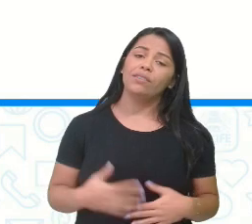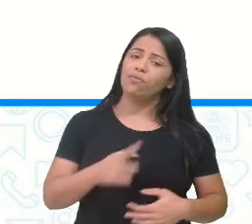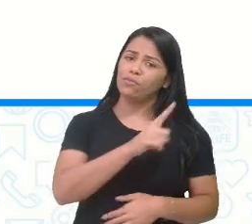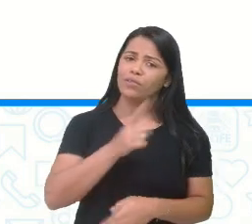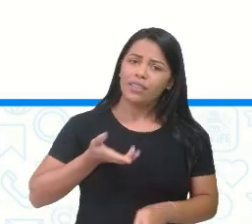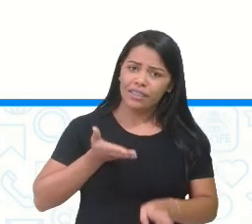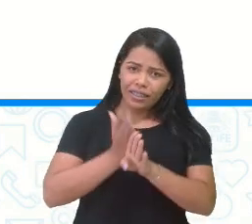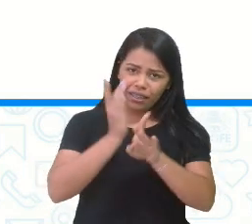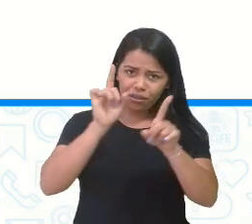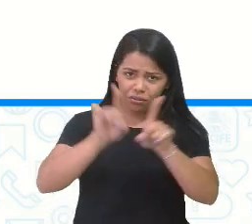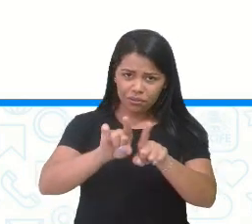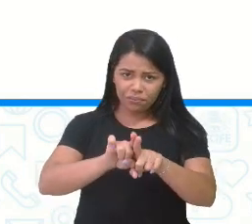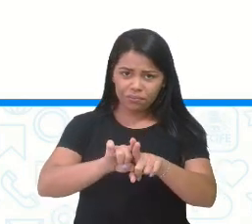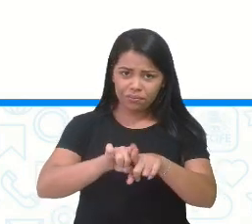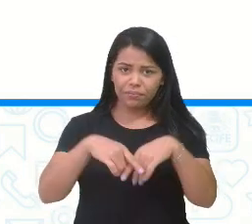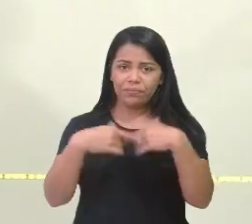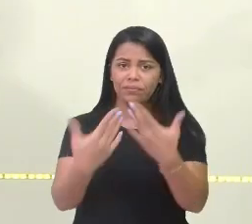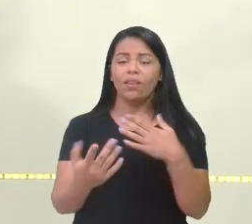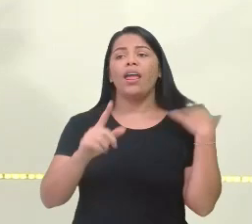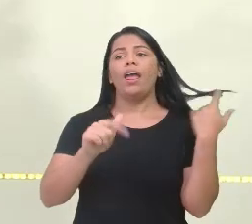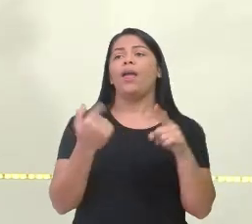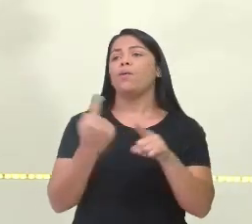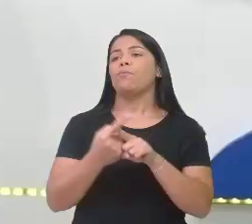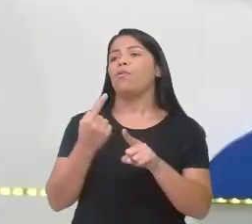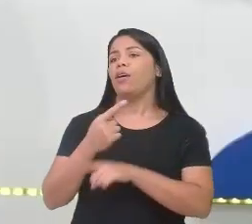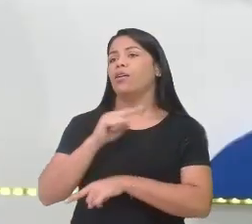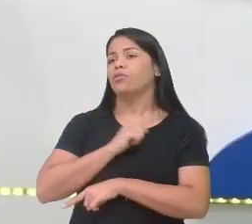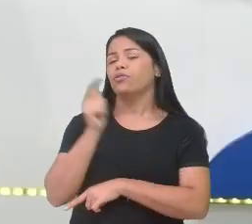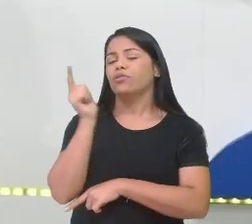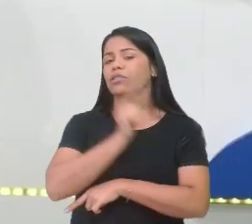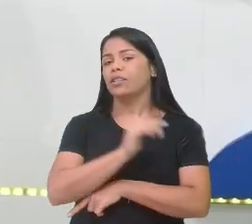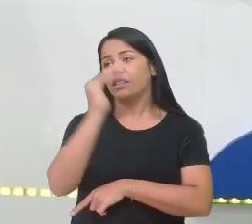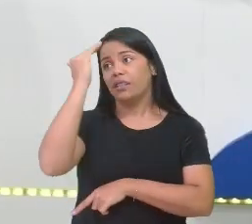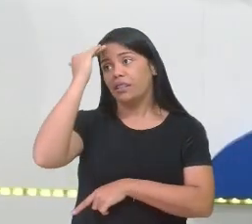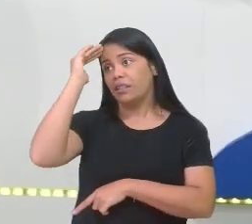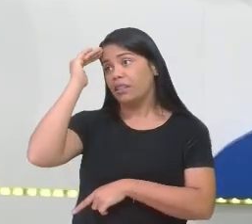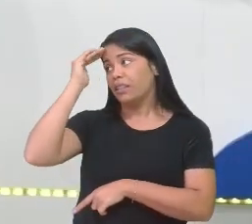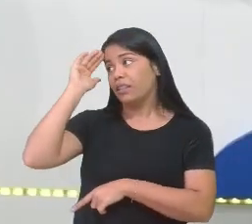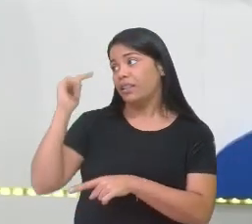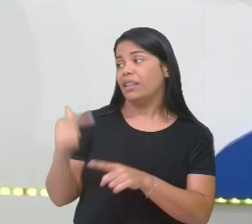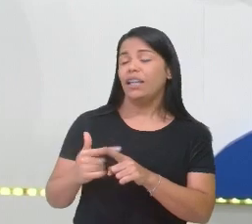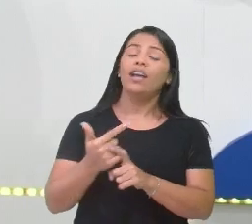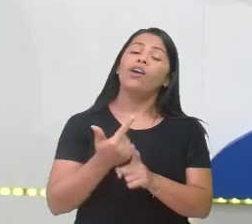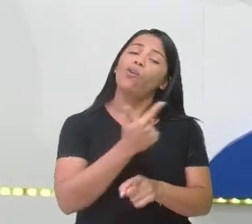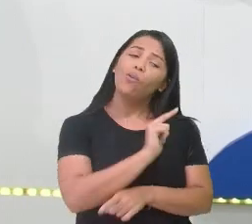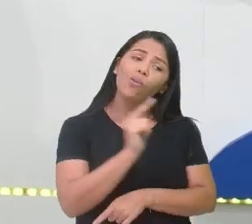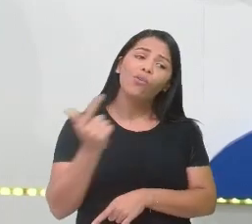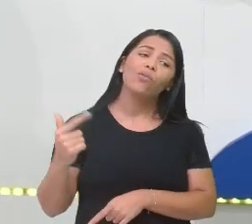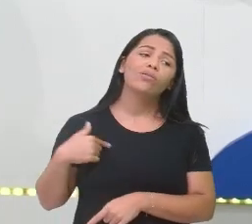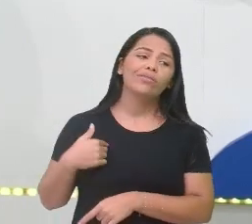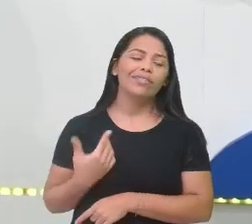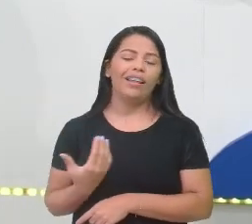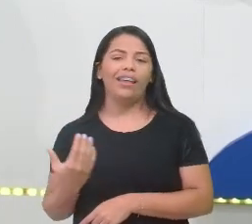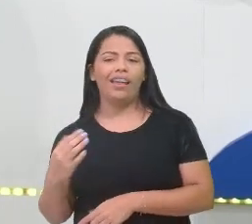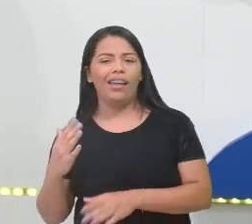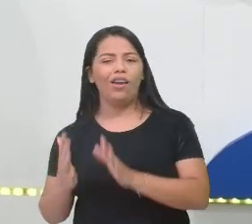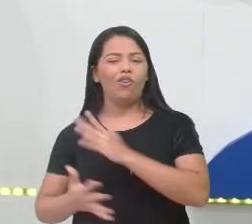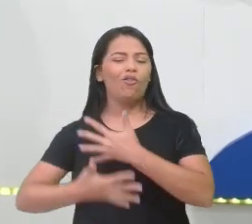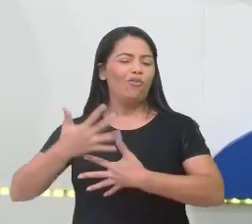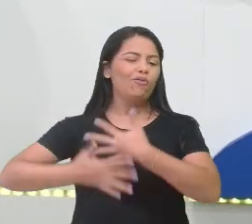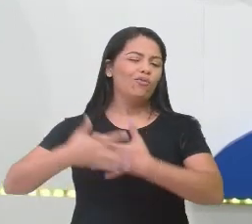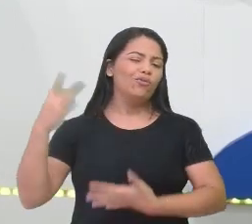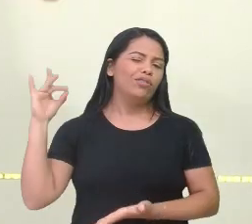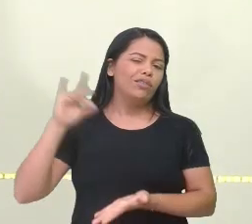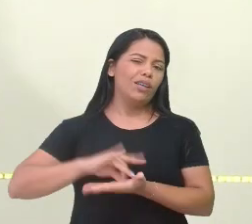acertaram também? É porque dá a entender. Assim, que... Charada é assim, né? Confunde mesmo. Muito bom.